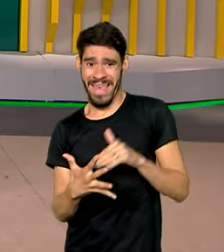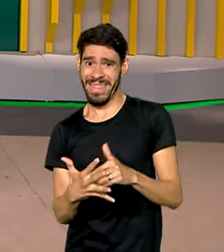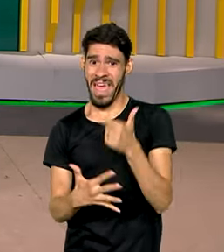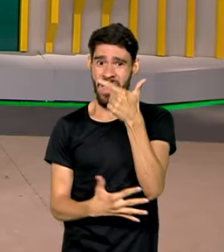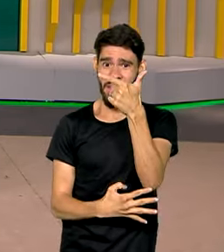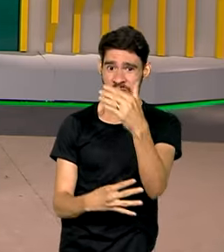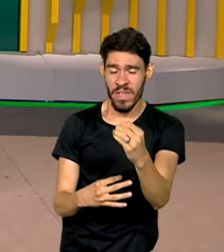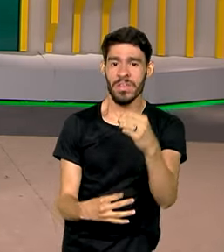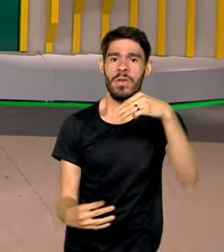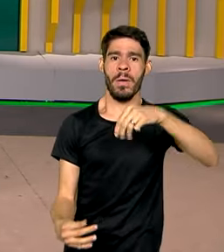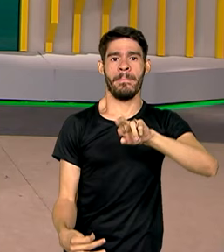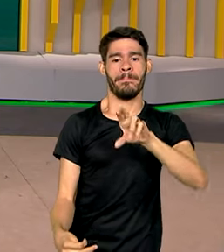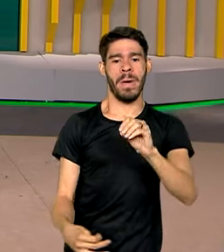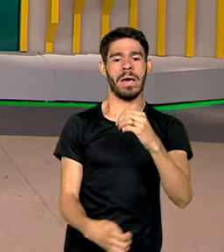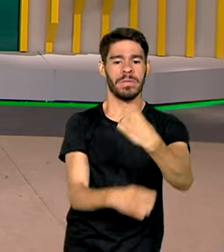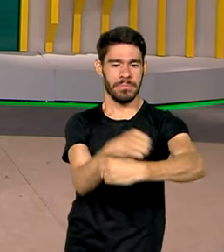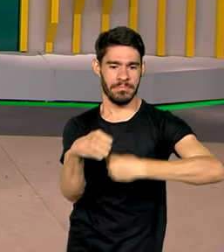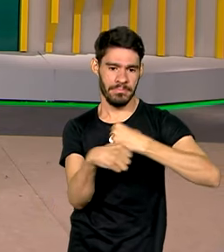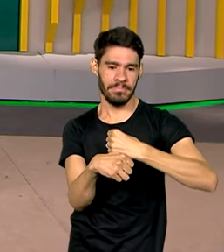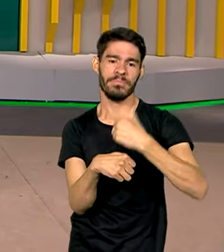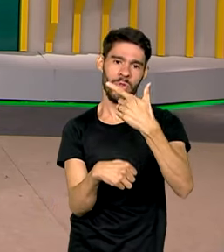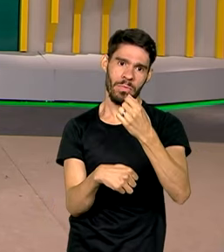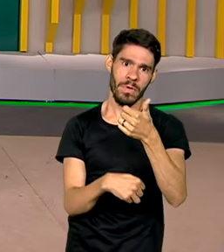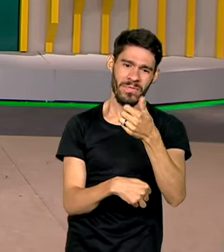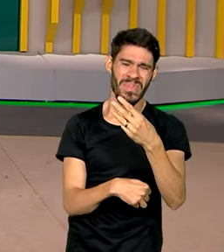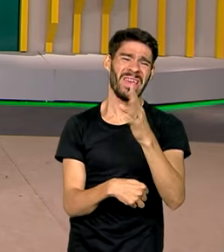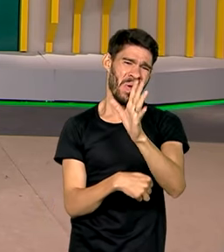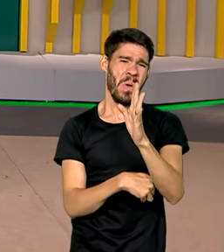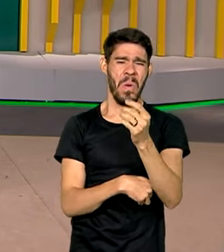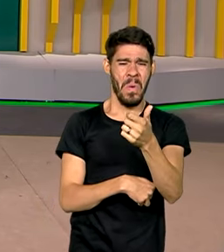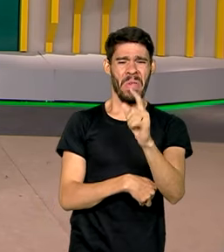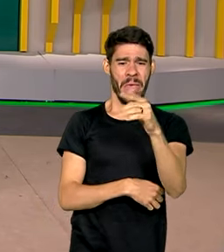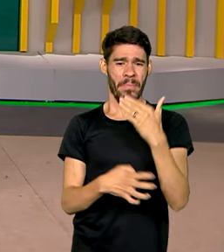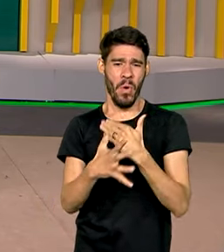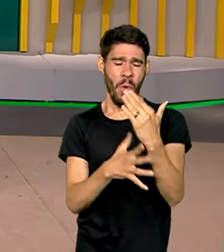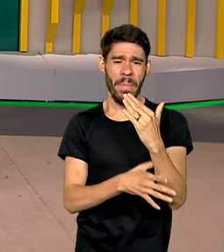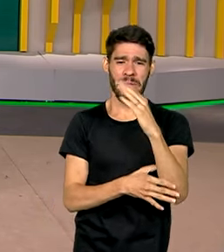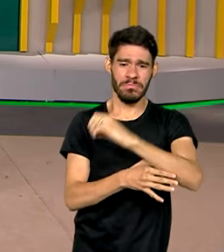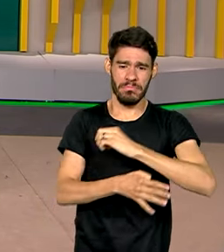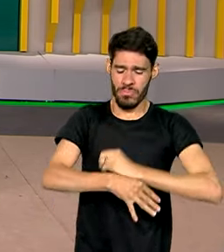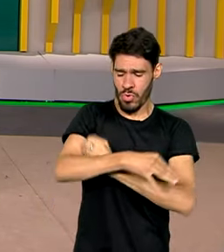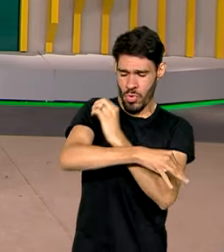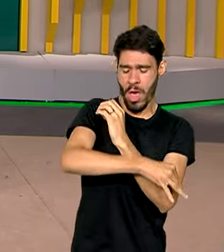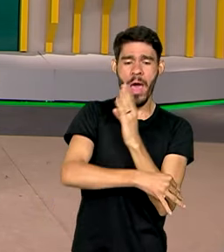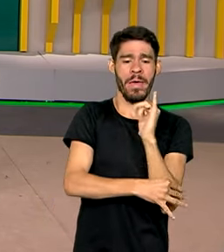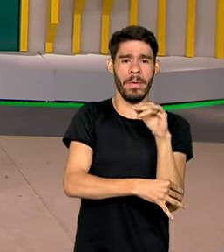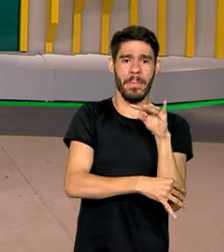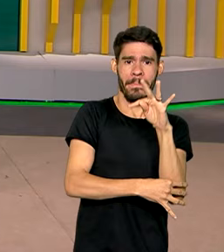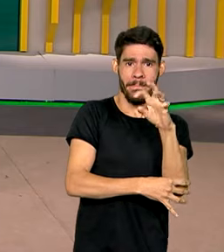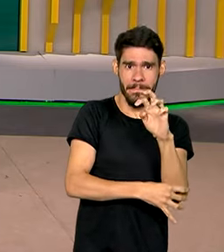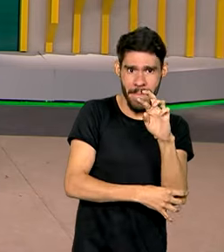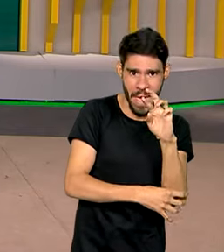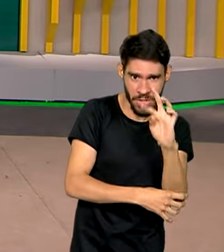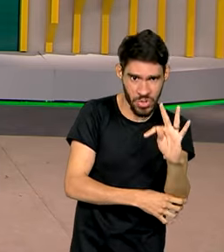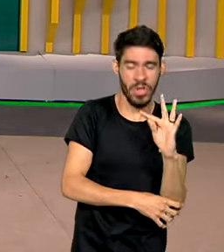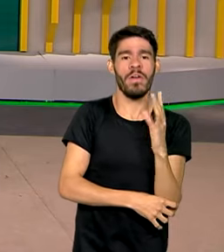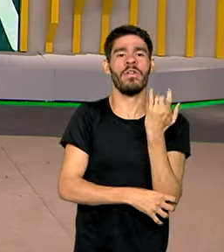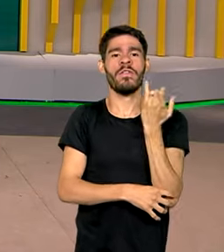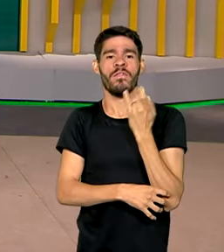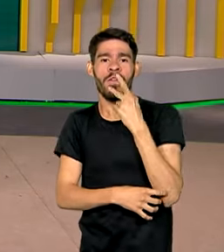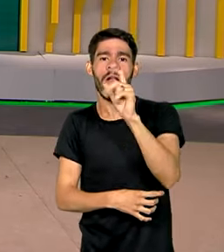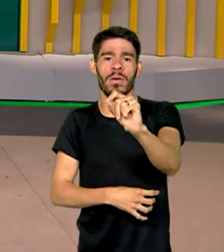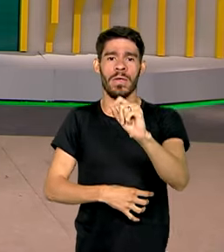20 de março de 2024. É, foi pouco depois da meia-noite, né, Roberto? E a previsão do IMET, o Instituto Nacional de Meteorologia,